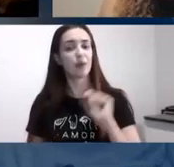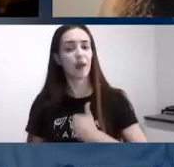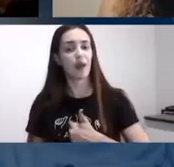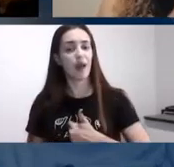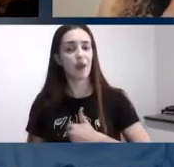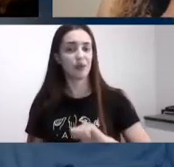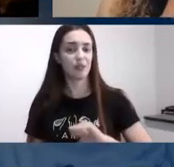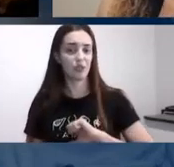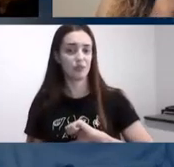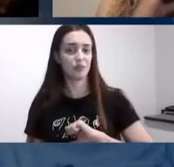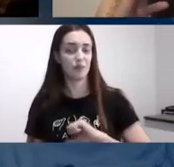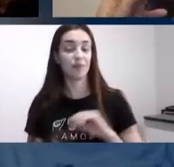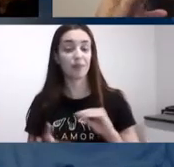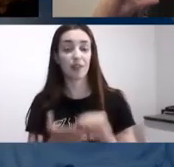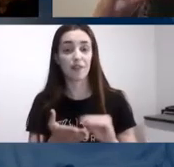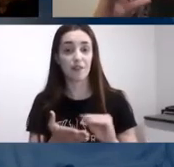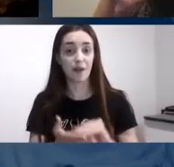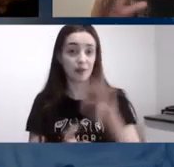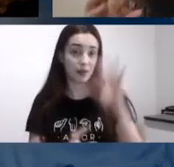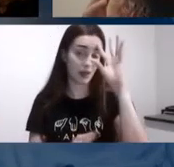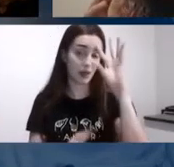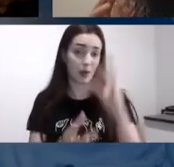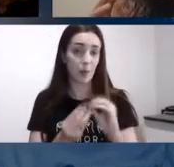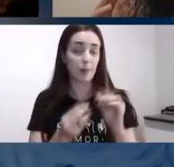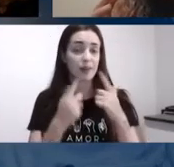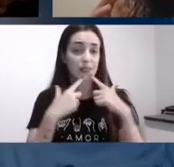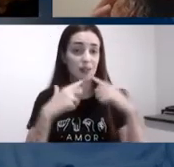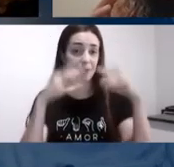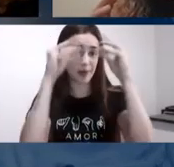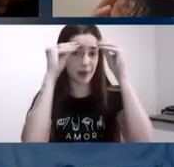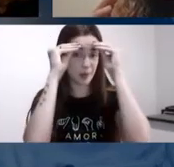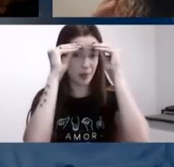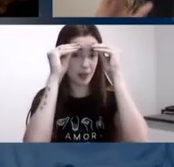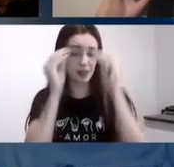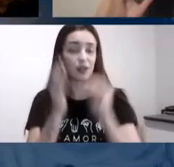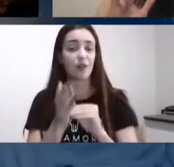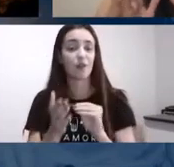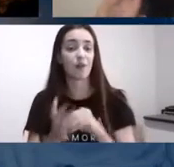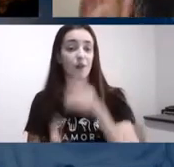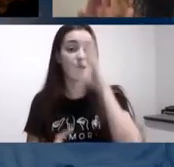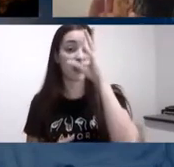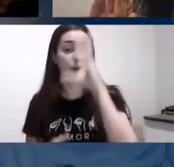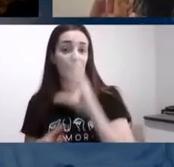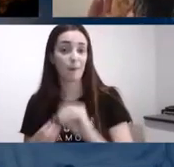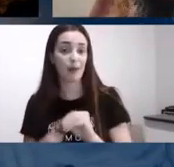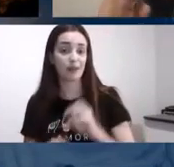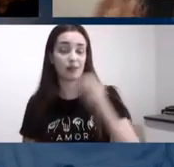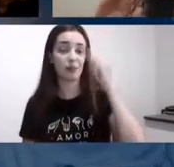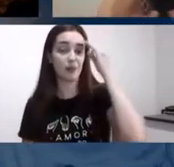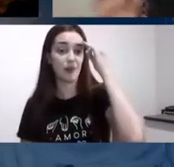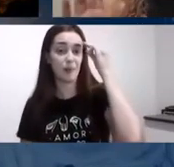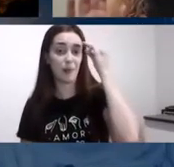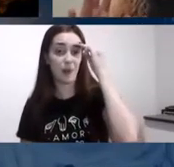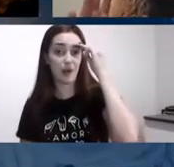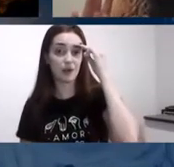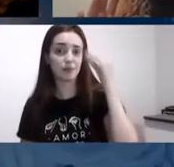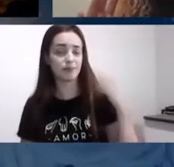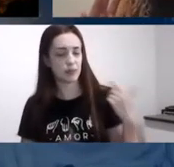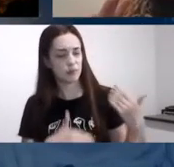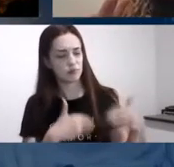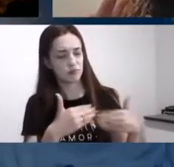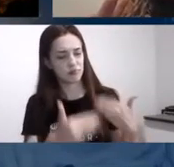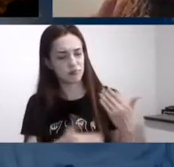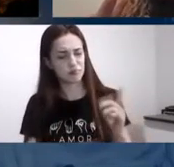e com pouco acesso ao meu funcionamento mental durante o dia todo mundo tem que ter os seus